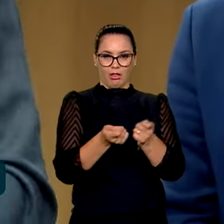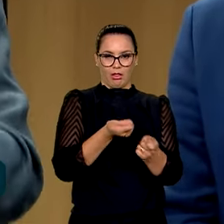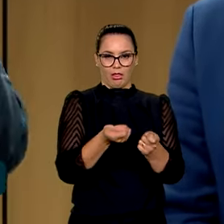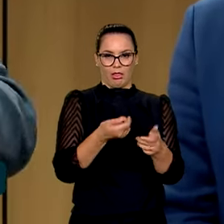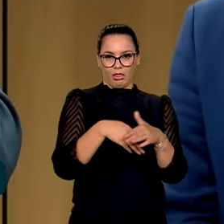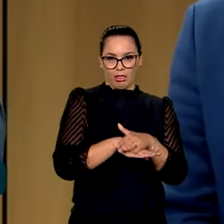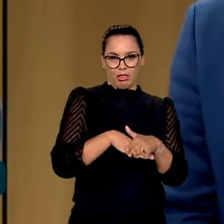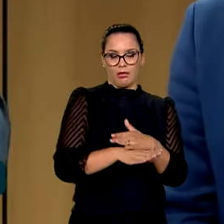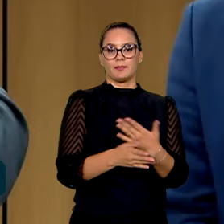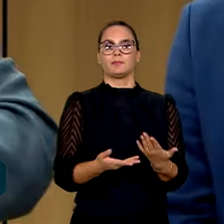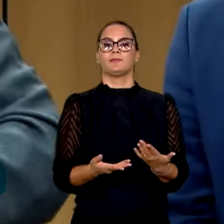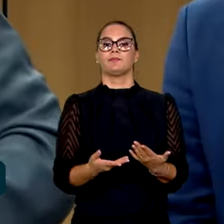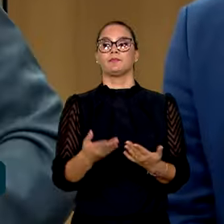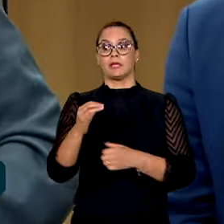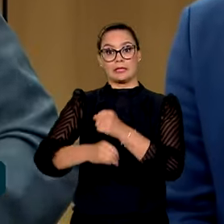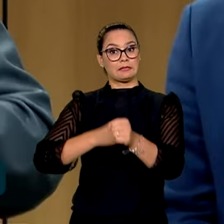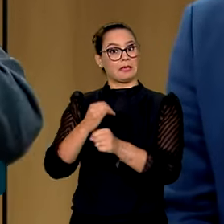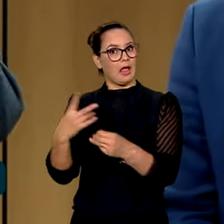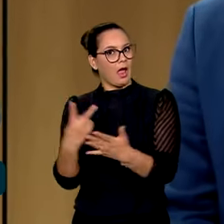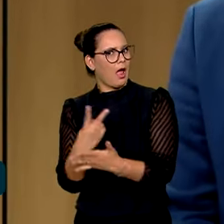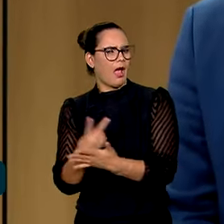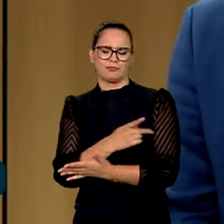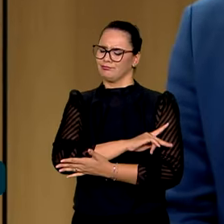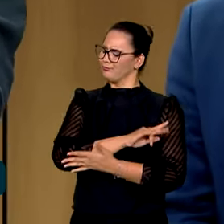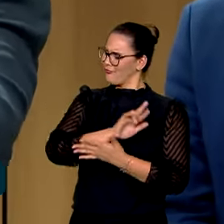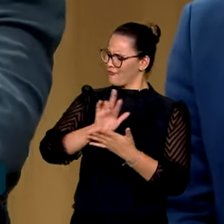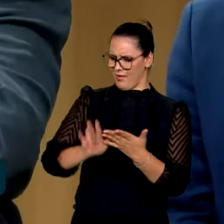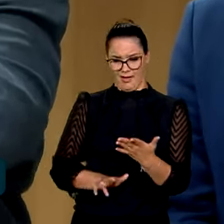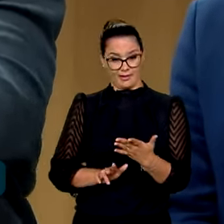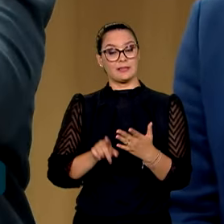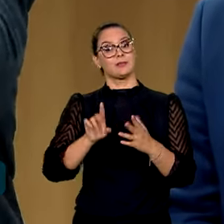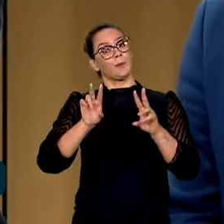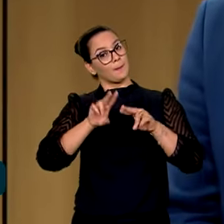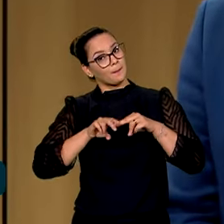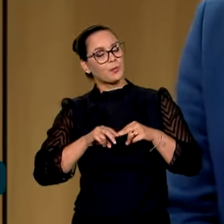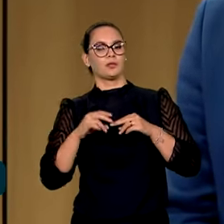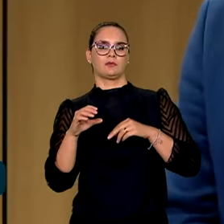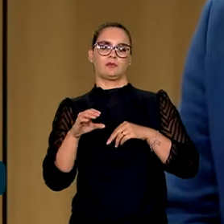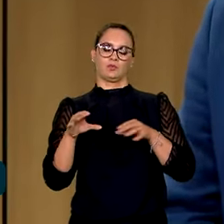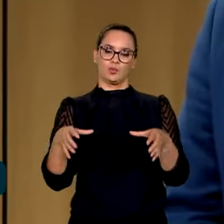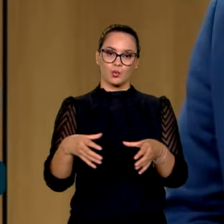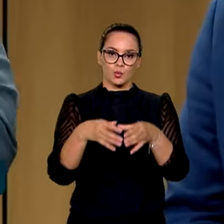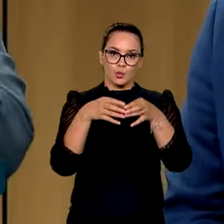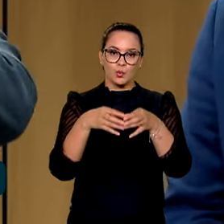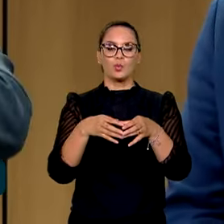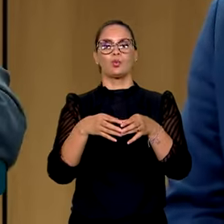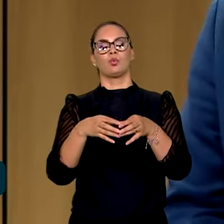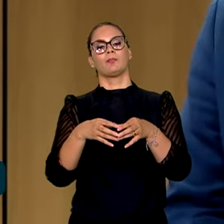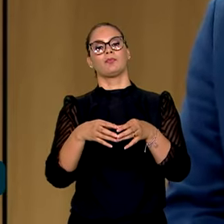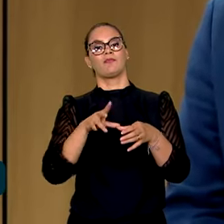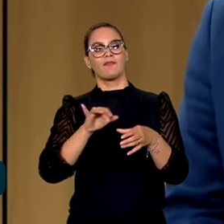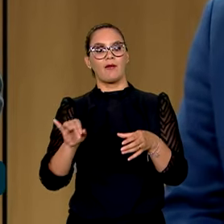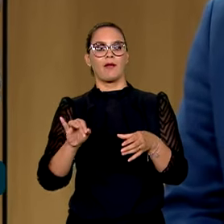quadrilhas, provedores de internet ilegais e assim sucessivamente. Esta é a razão da constituição desse comitê bipartite,